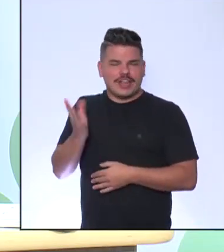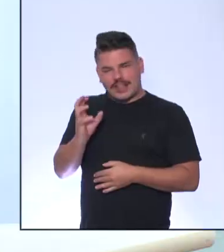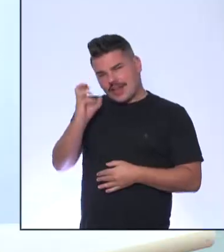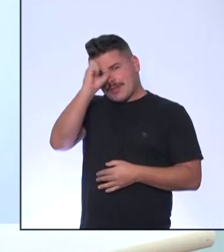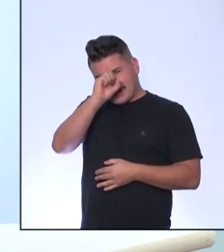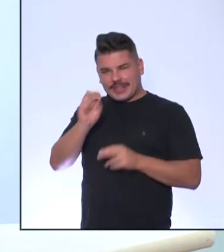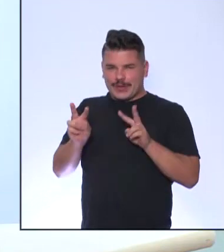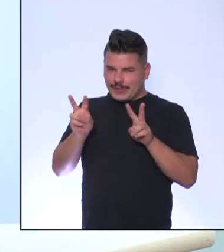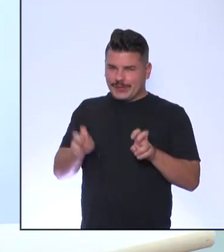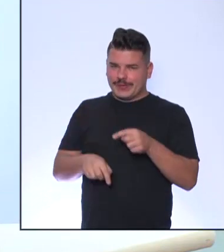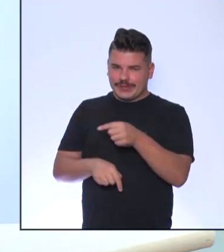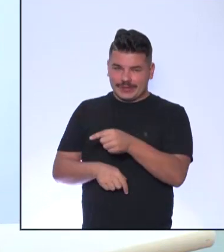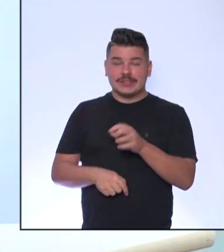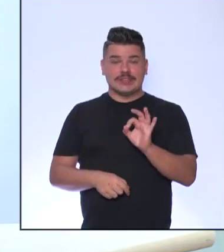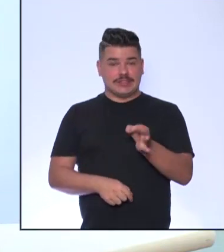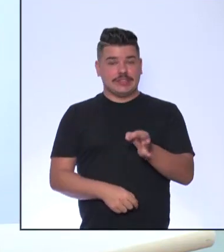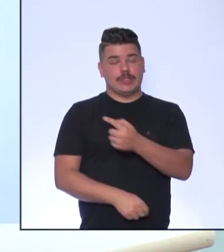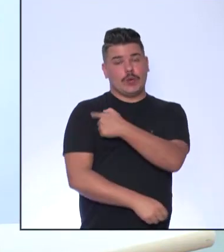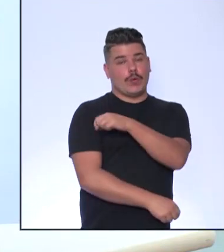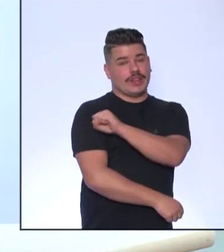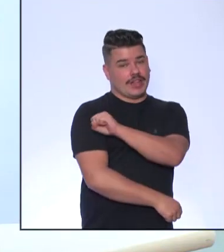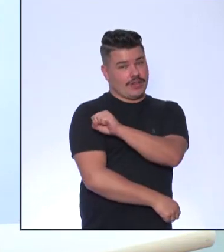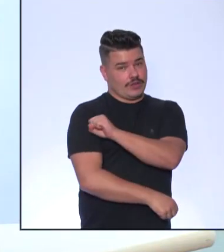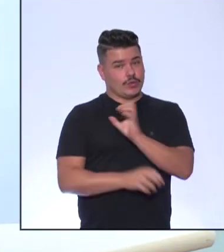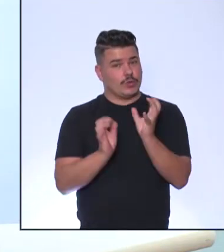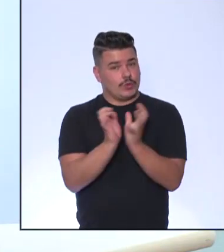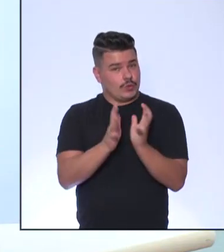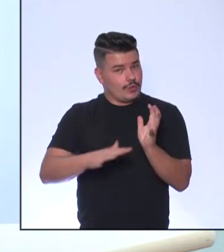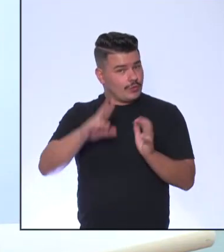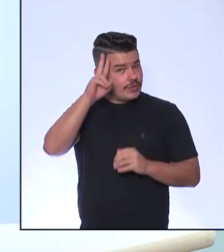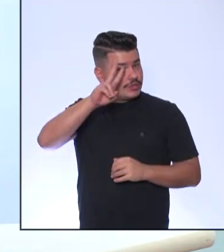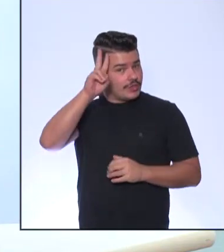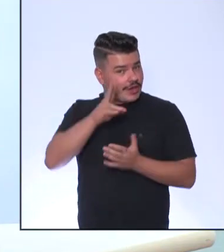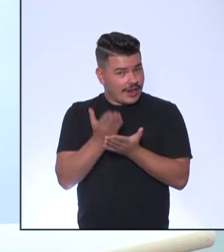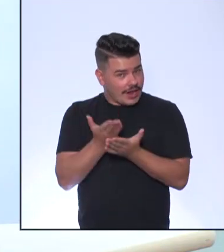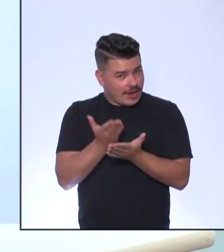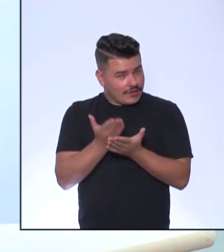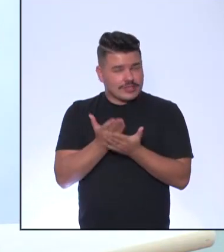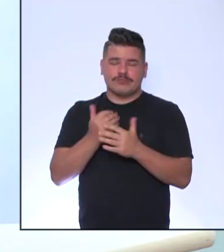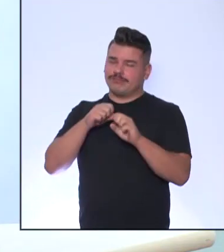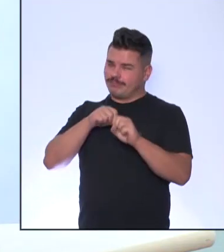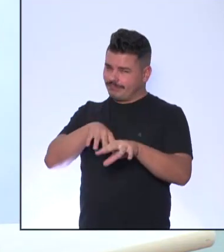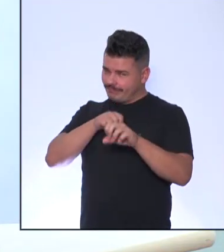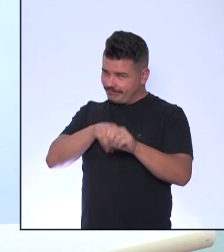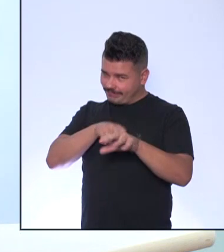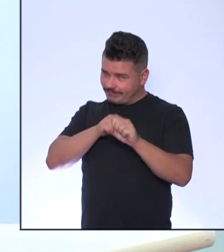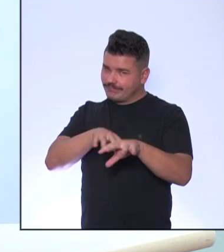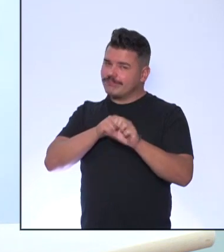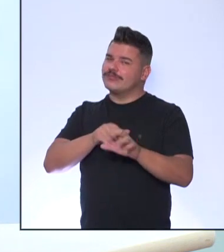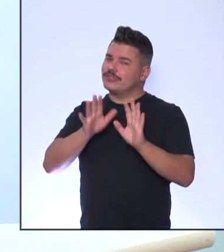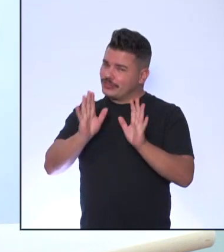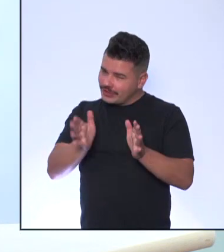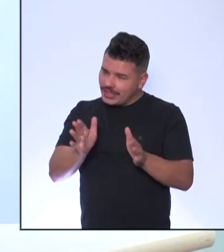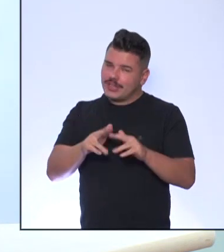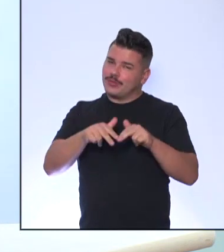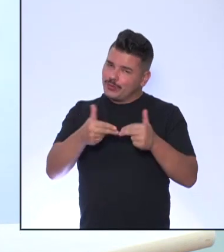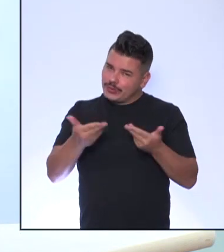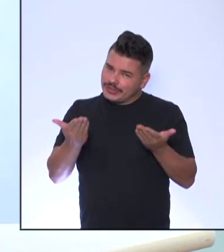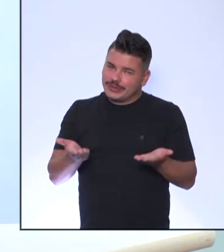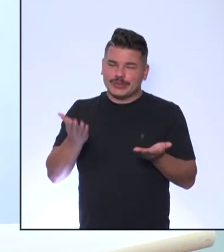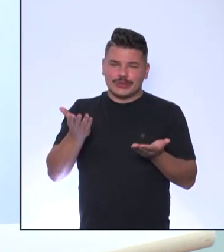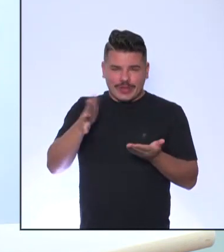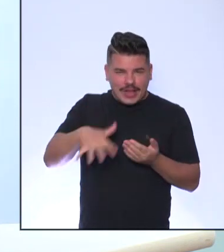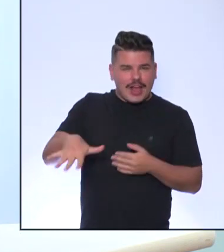porque esse é o primeiro conteúdo Do oitavo ano em história Então a gente sempre desenvolve Essa é a primeira habilidade Que a gente trabalha com os